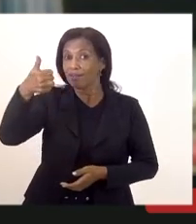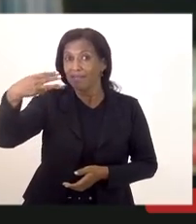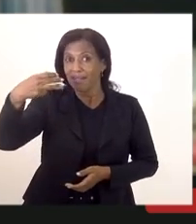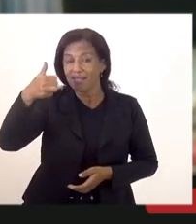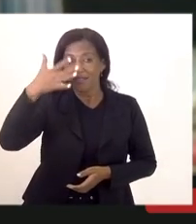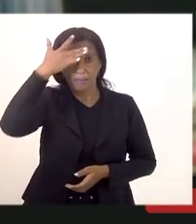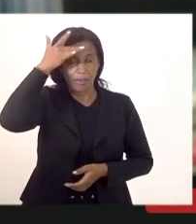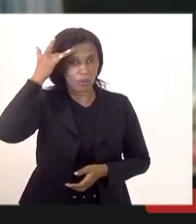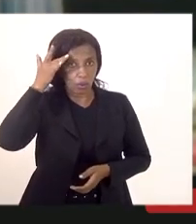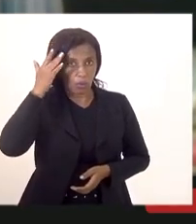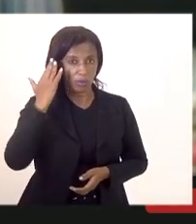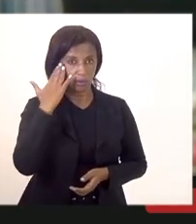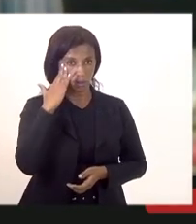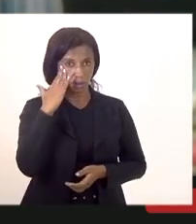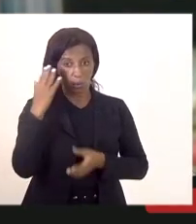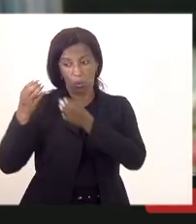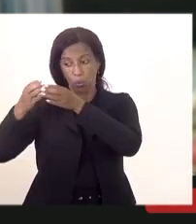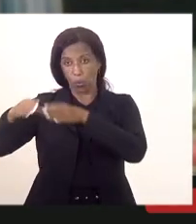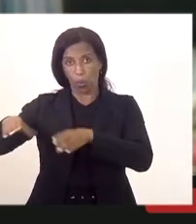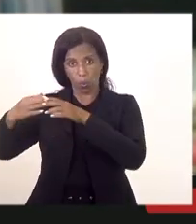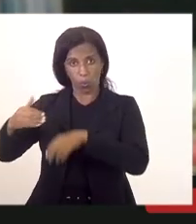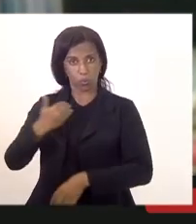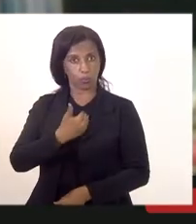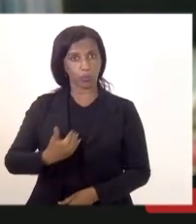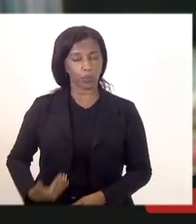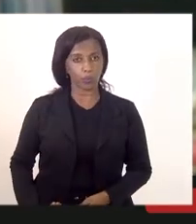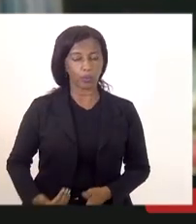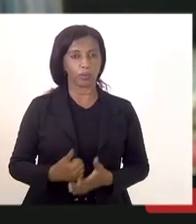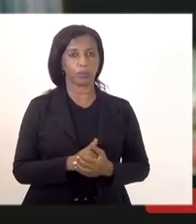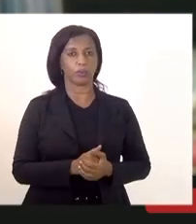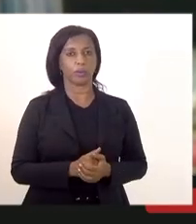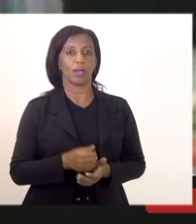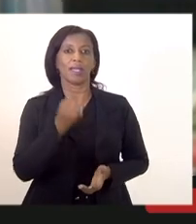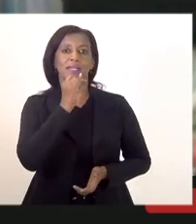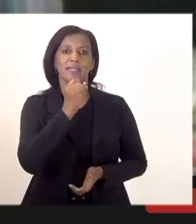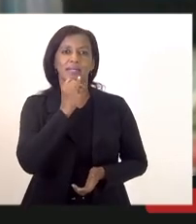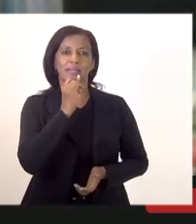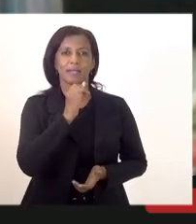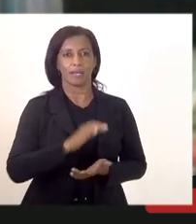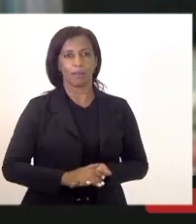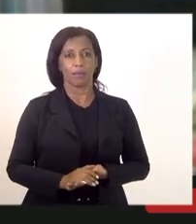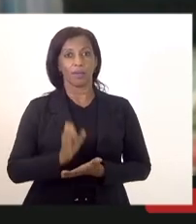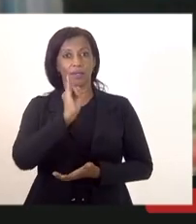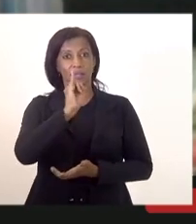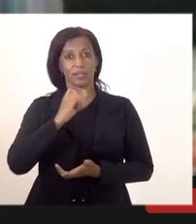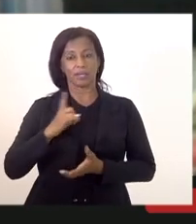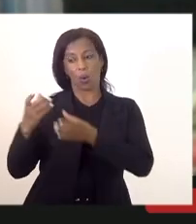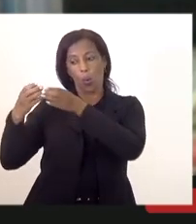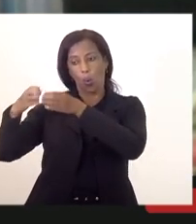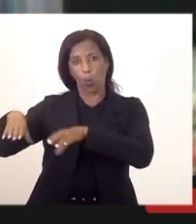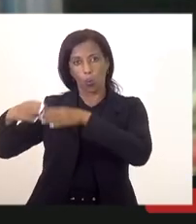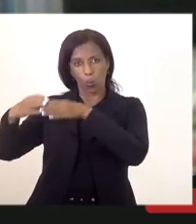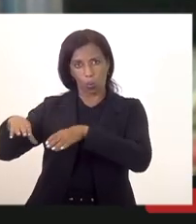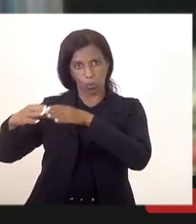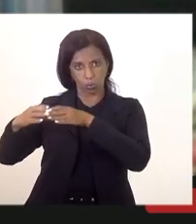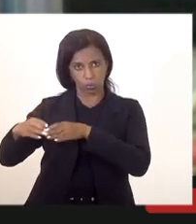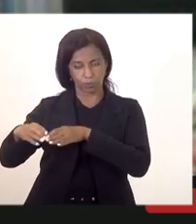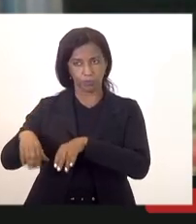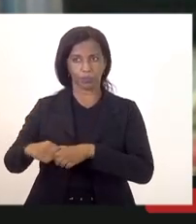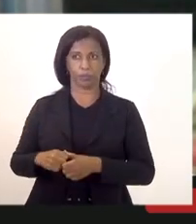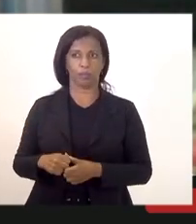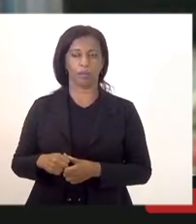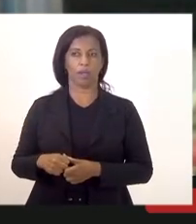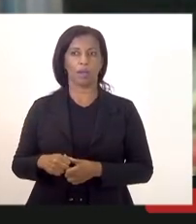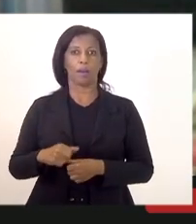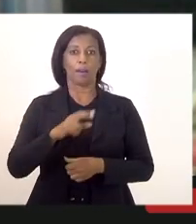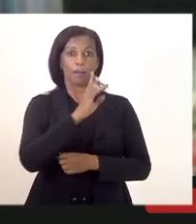porque num concurso público por exemplo eu estou tendo um concurso seletivo para os